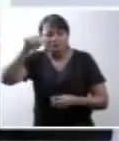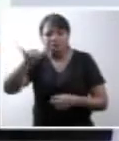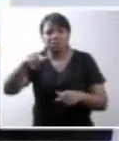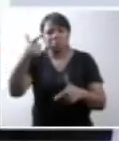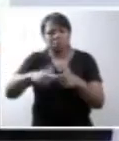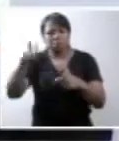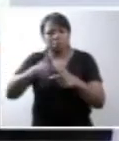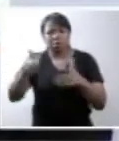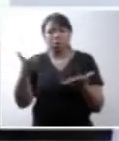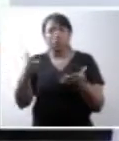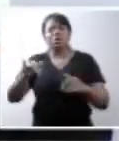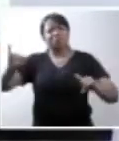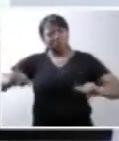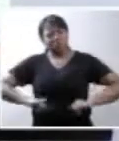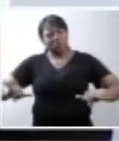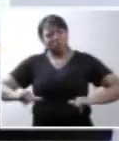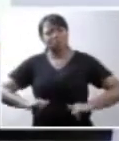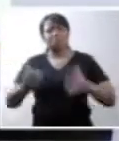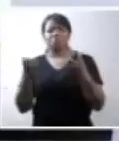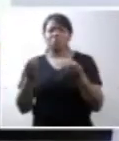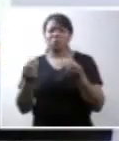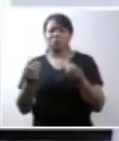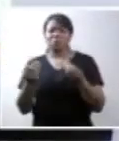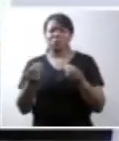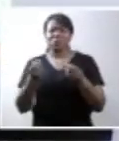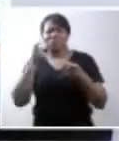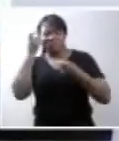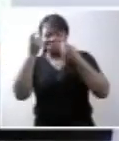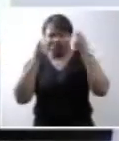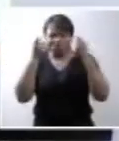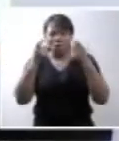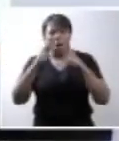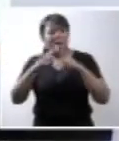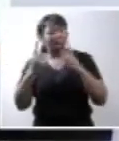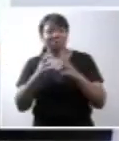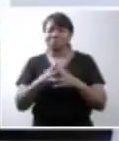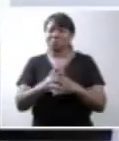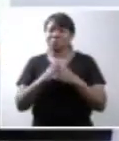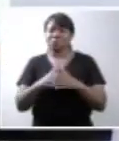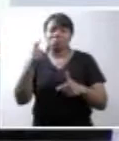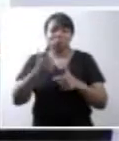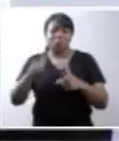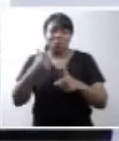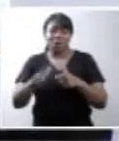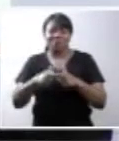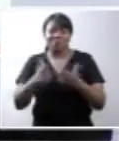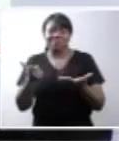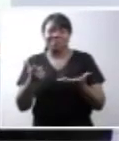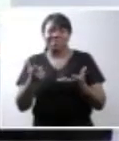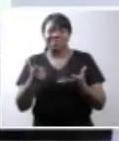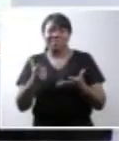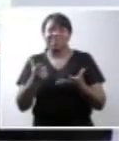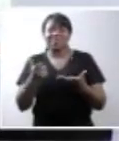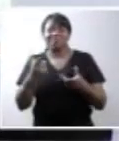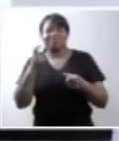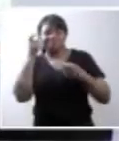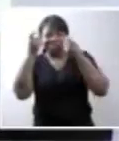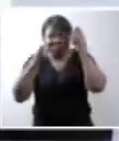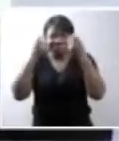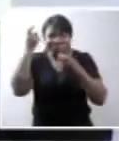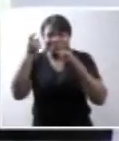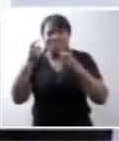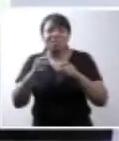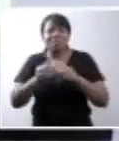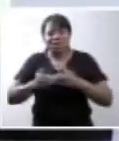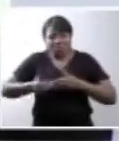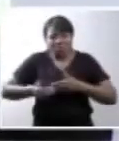fetal. Sofrem e vivem a tragédia, mas não a confundem com a situação torturante de levarem adiante